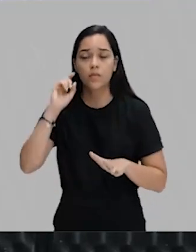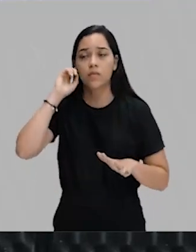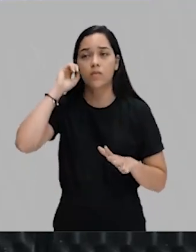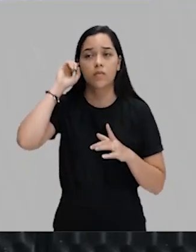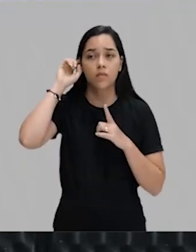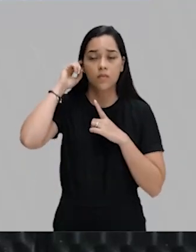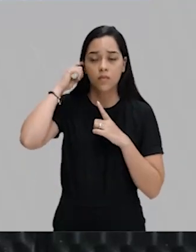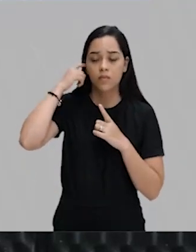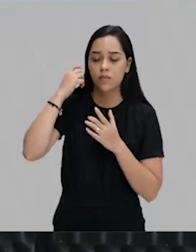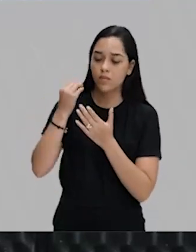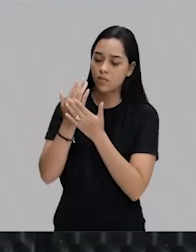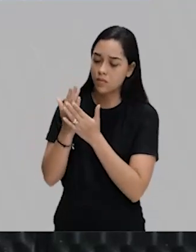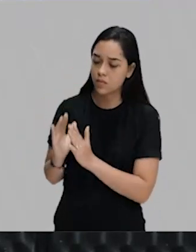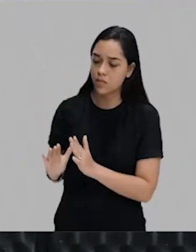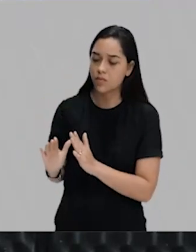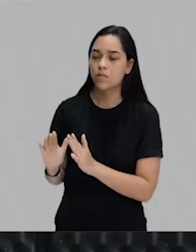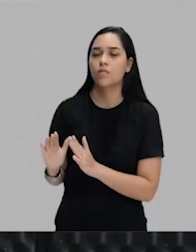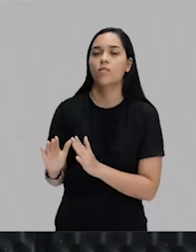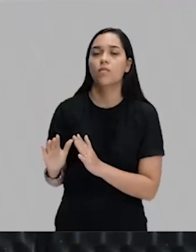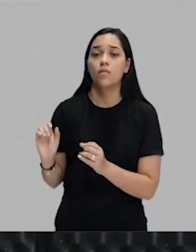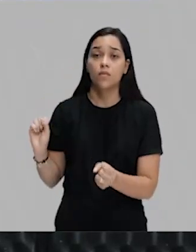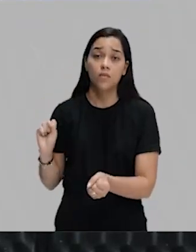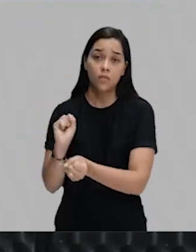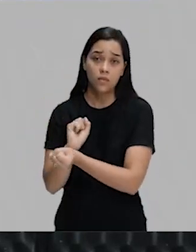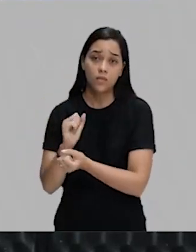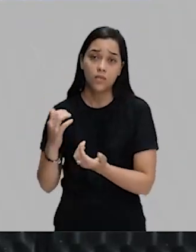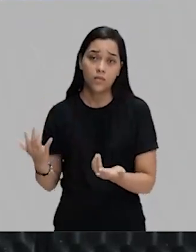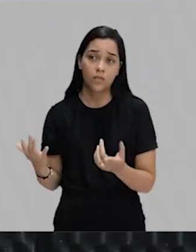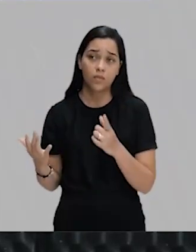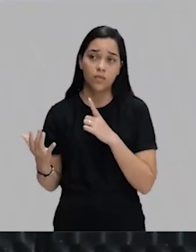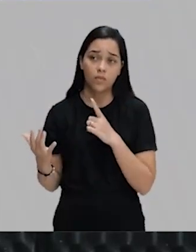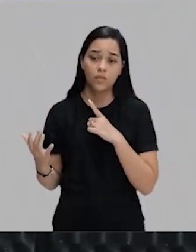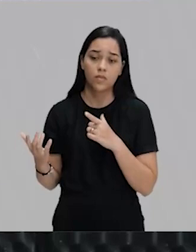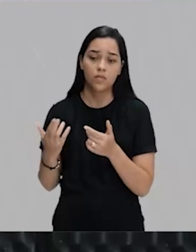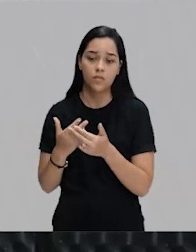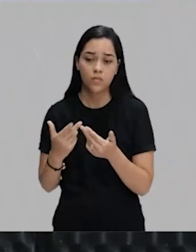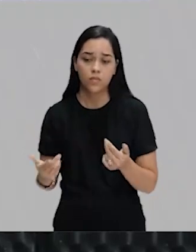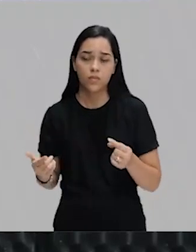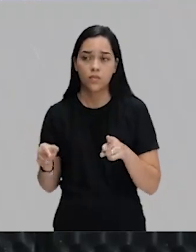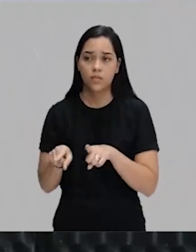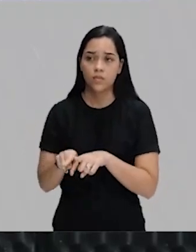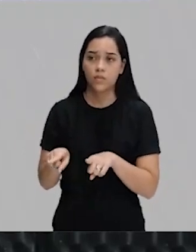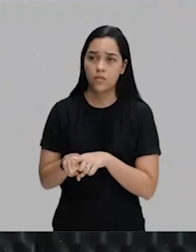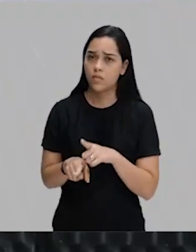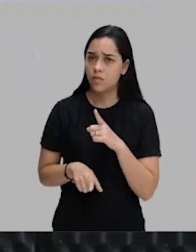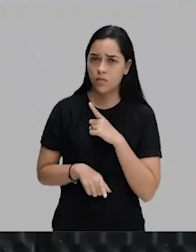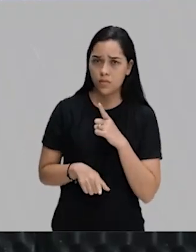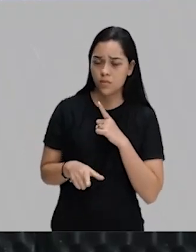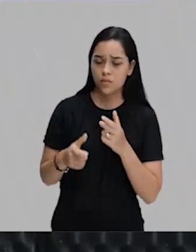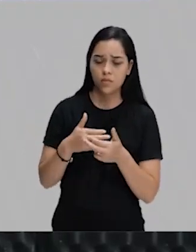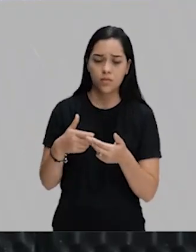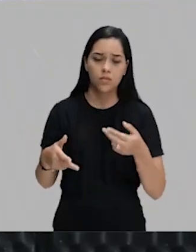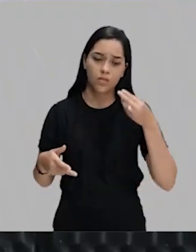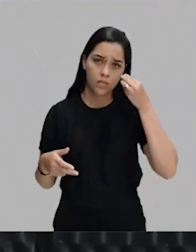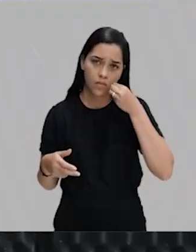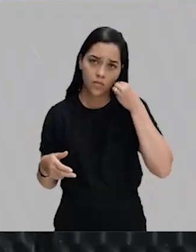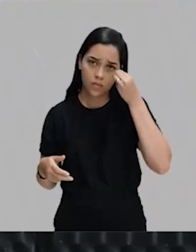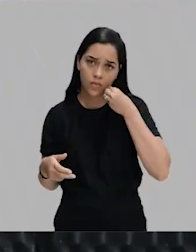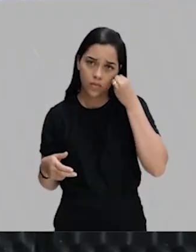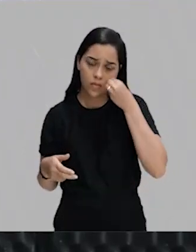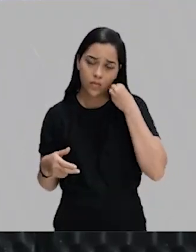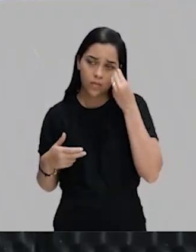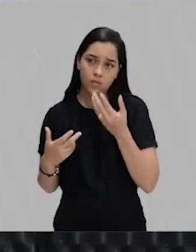Abole a escravidão. Então, nós temos a abolição da escravidão, imigração europeia, experiência industrial,